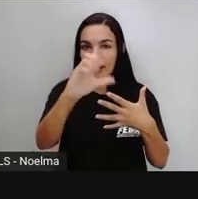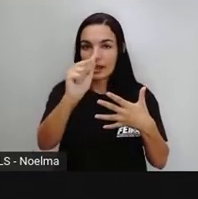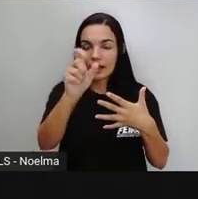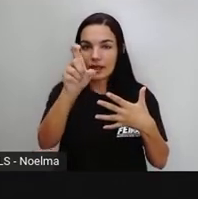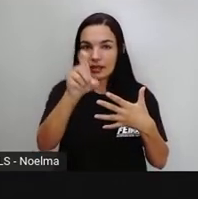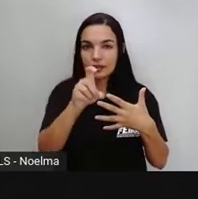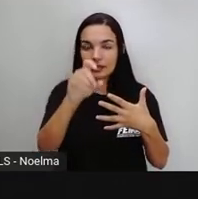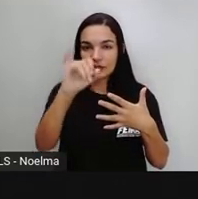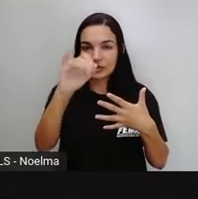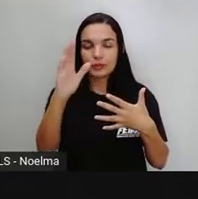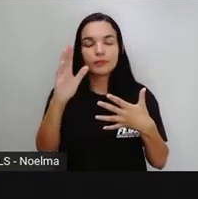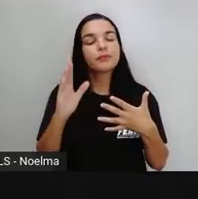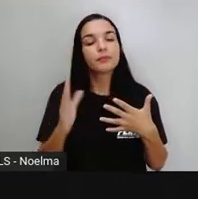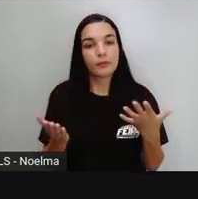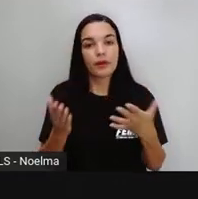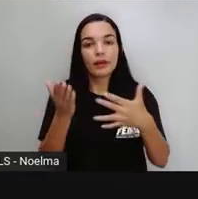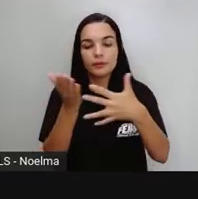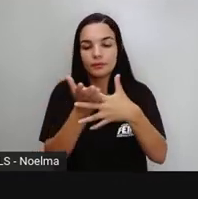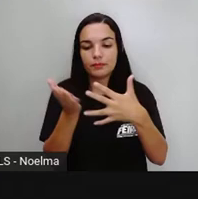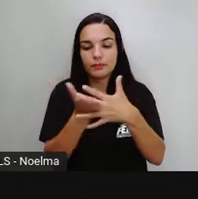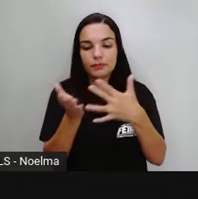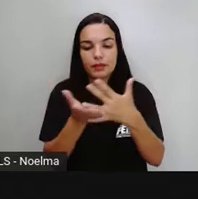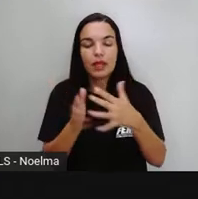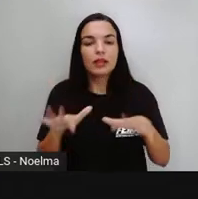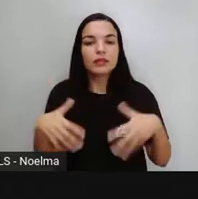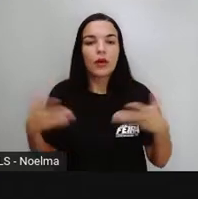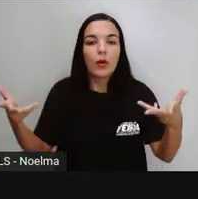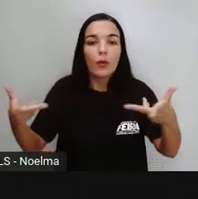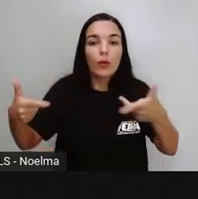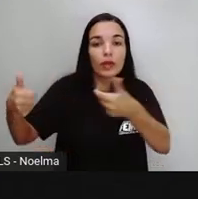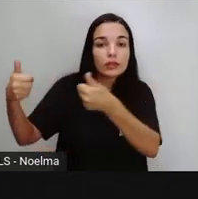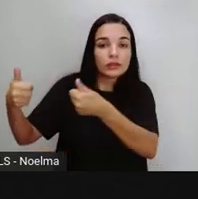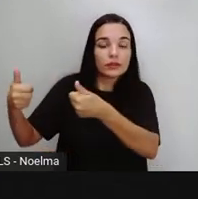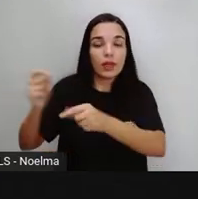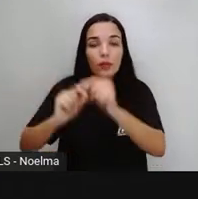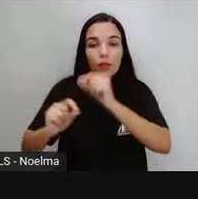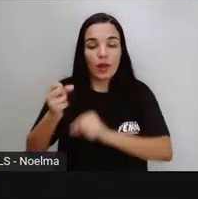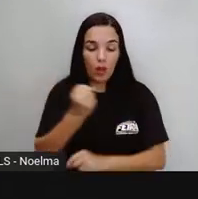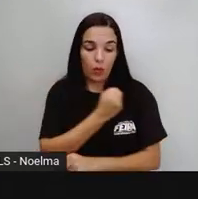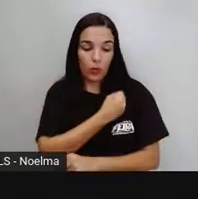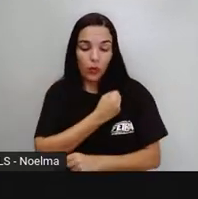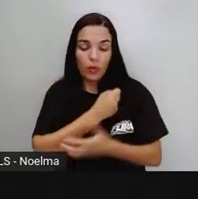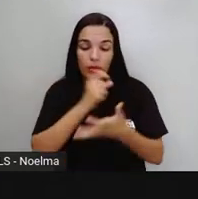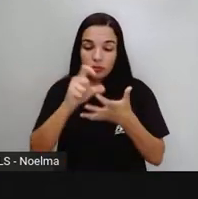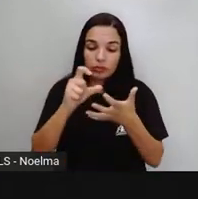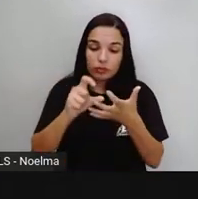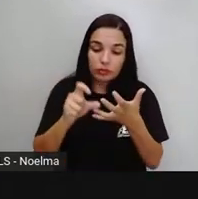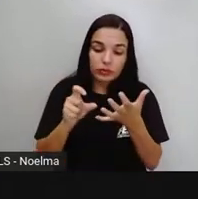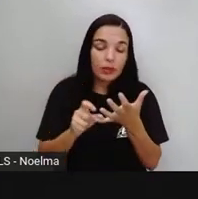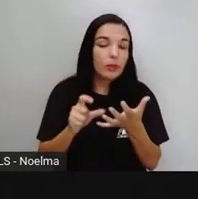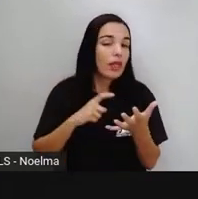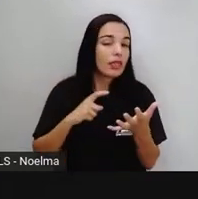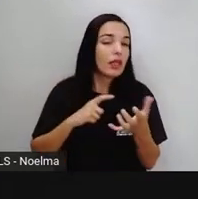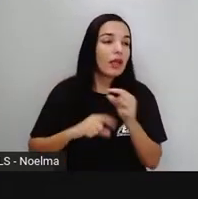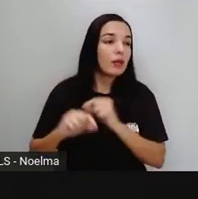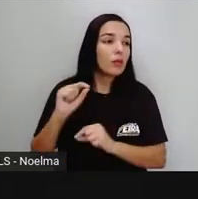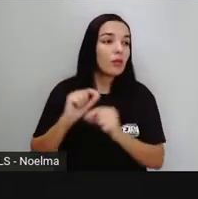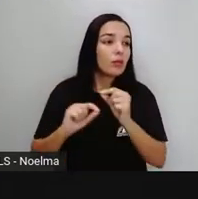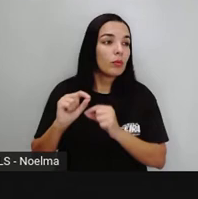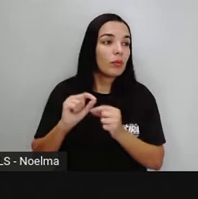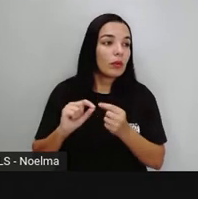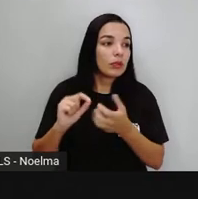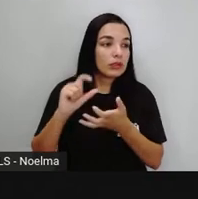Abacaxi. Em relação aí à classificação das palavras quanto ao número de sílabas, nós dizemos aí, as